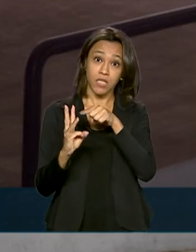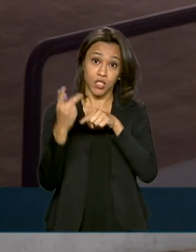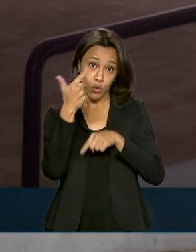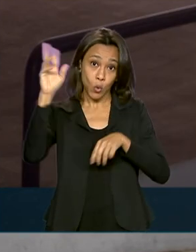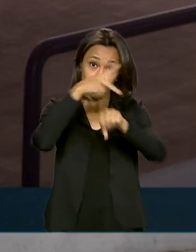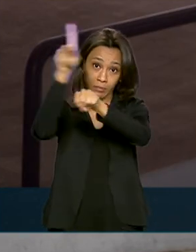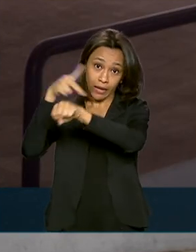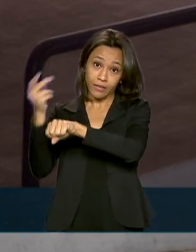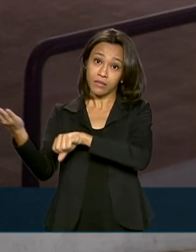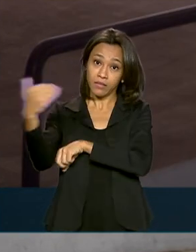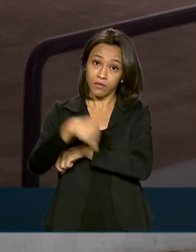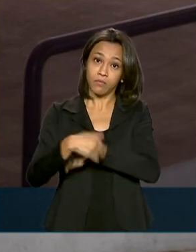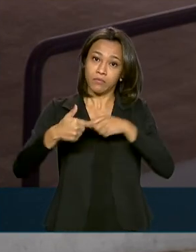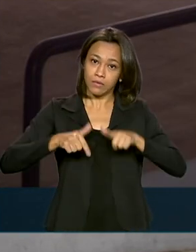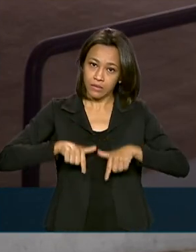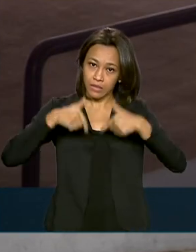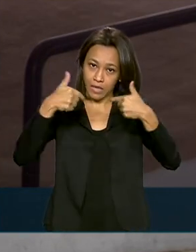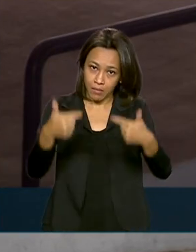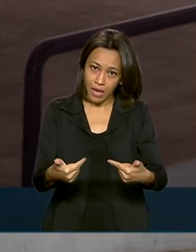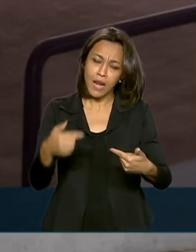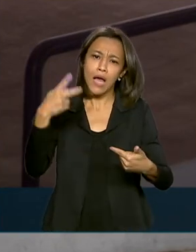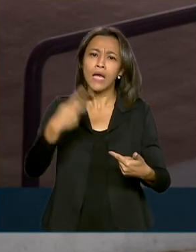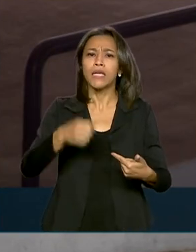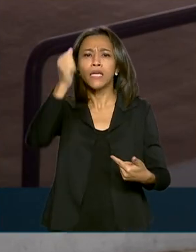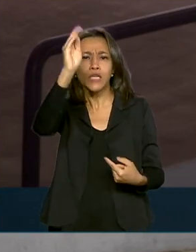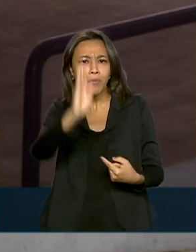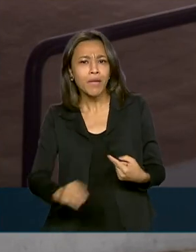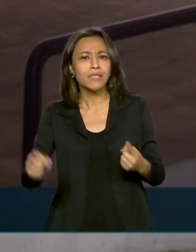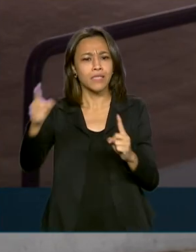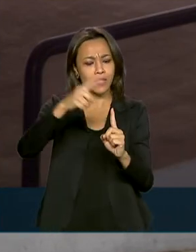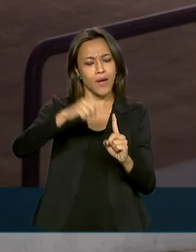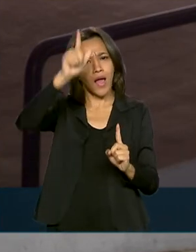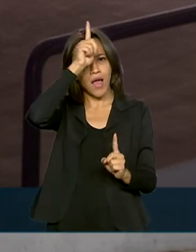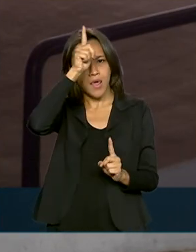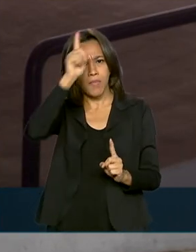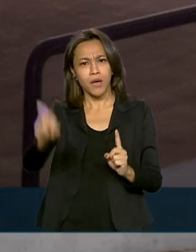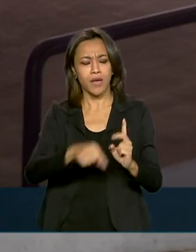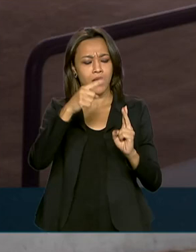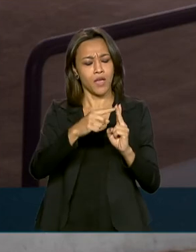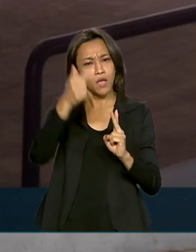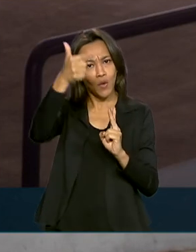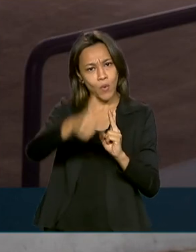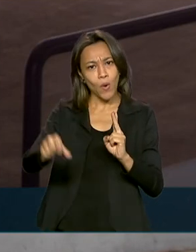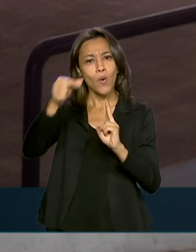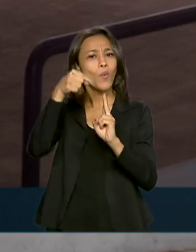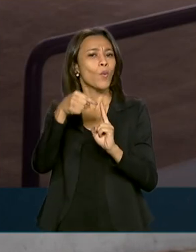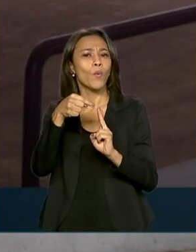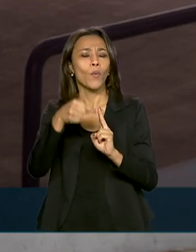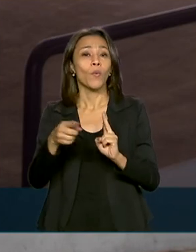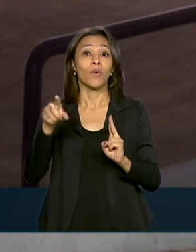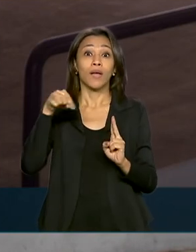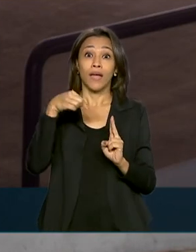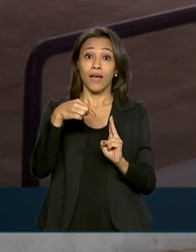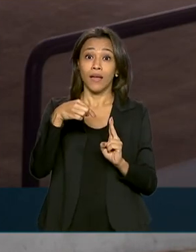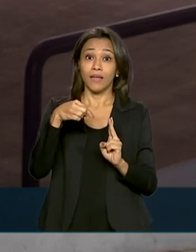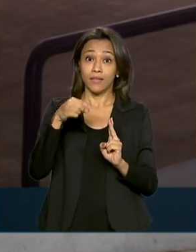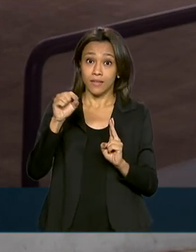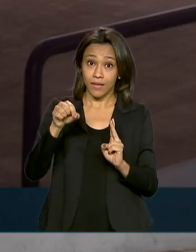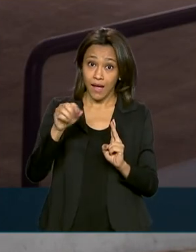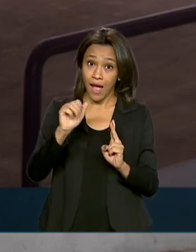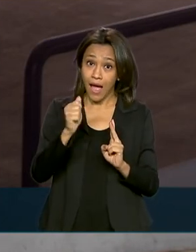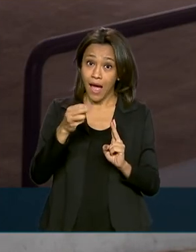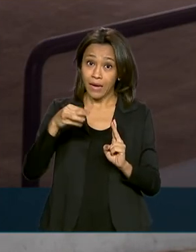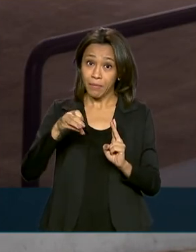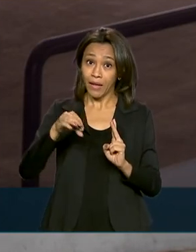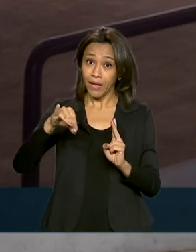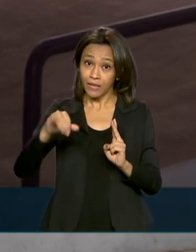atuar aqui no Brasil. Reiko Christoph Thomas, da Alemanha, Arman Akopian, da Armênia, e Daniel Oswaldo Iscioli,